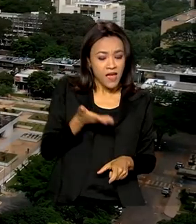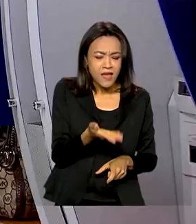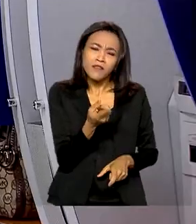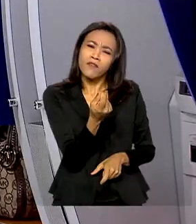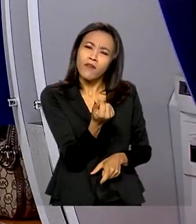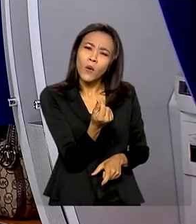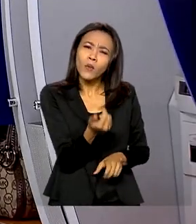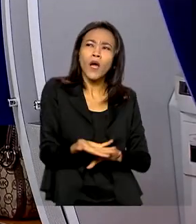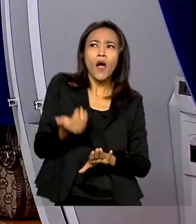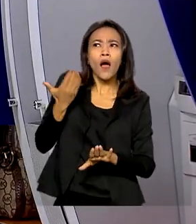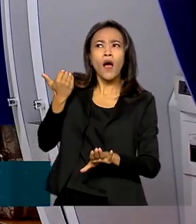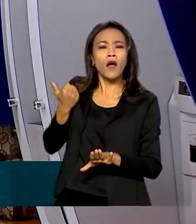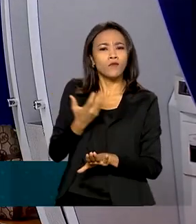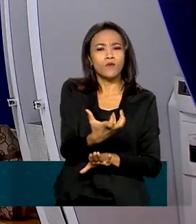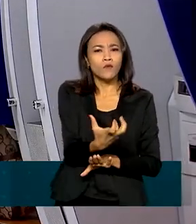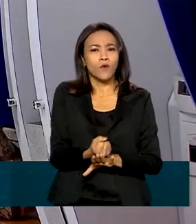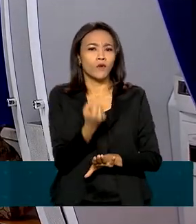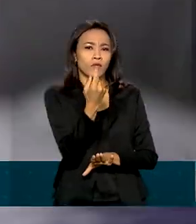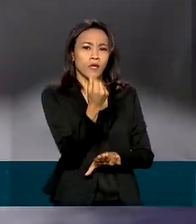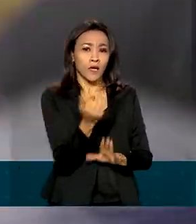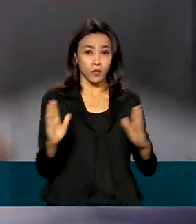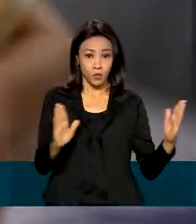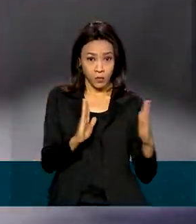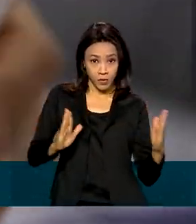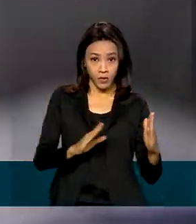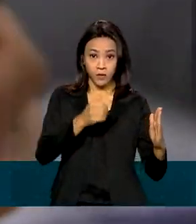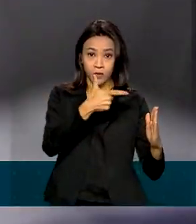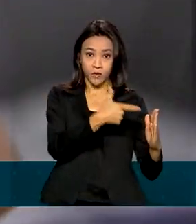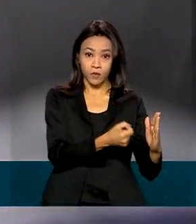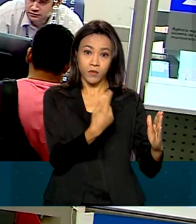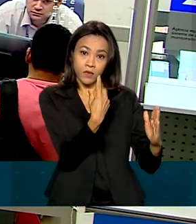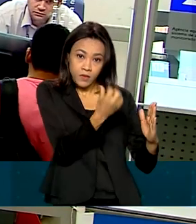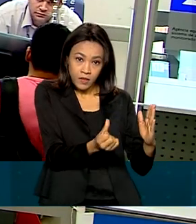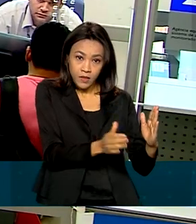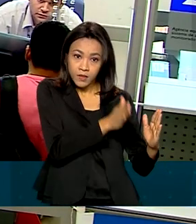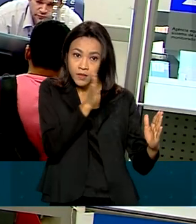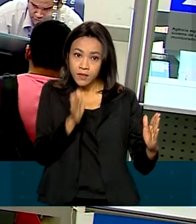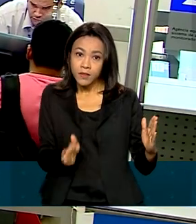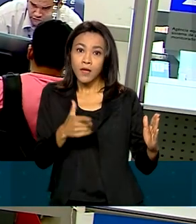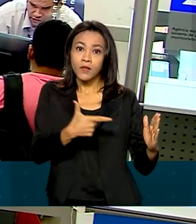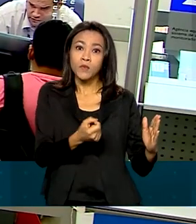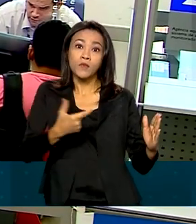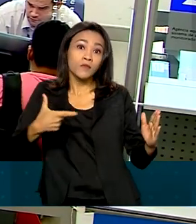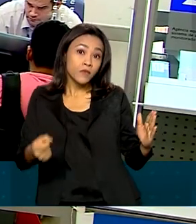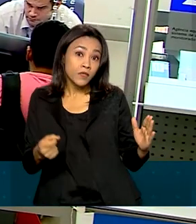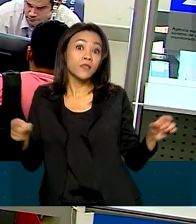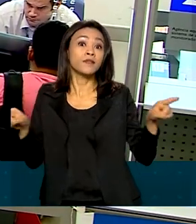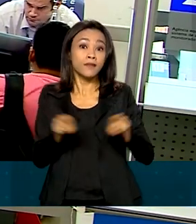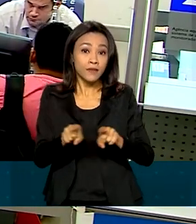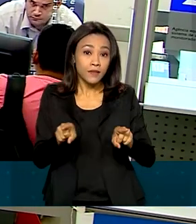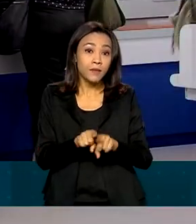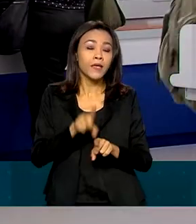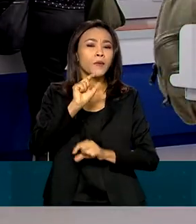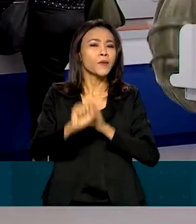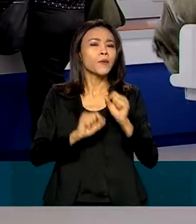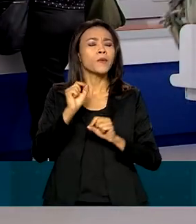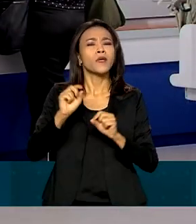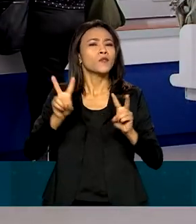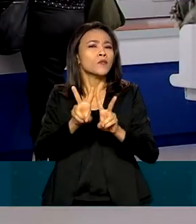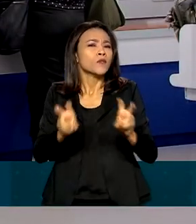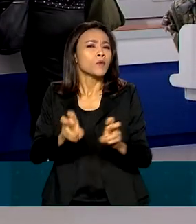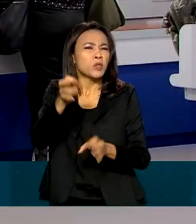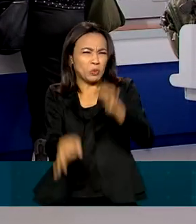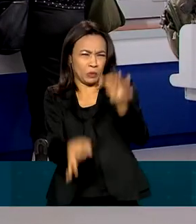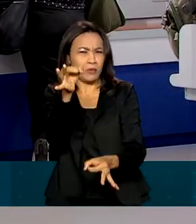retirados referentes aos exercícios de 2016 a 2020 e também de revisão de origem